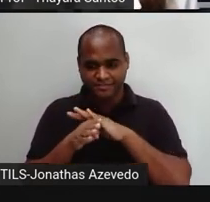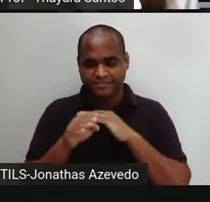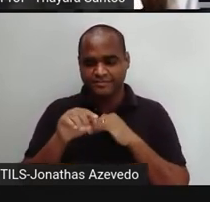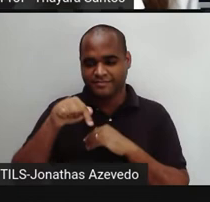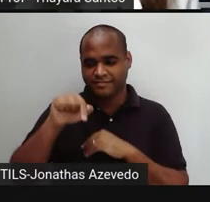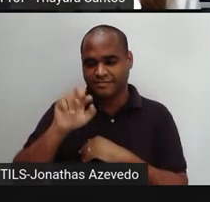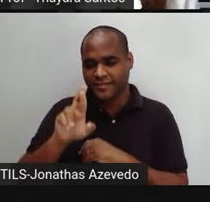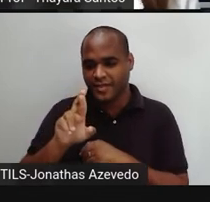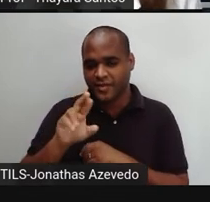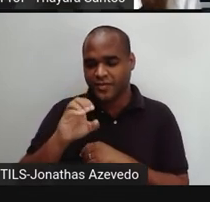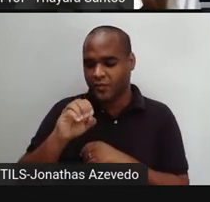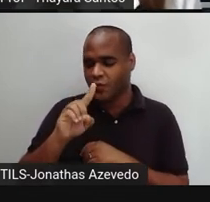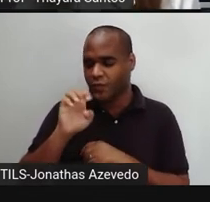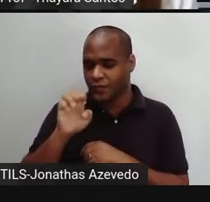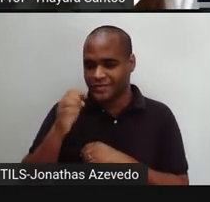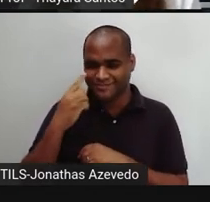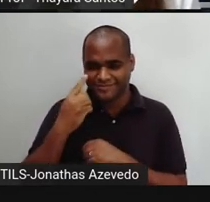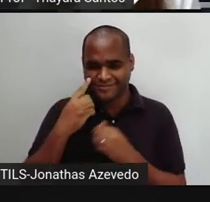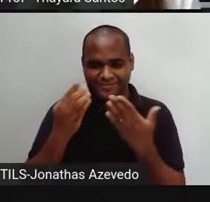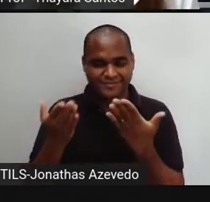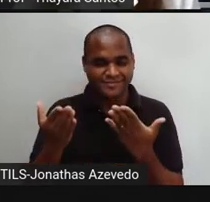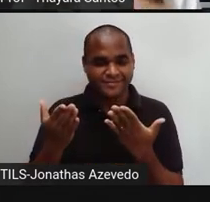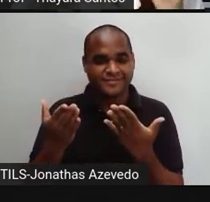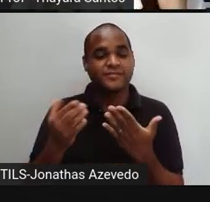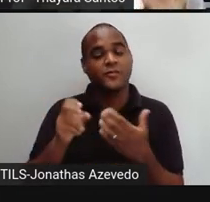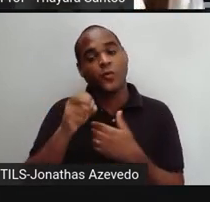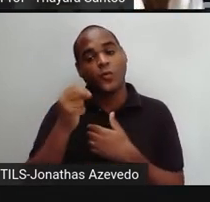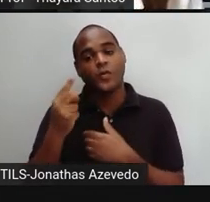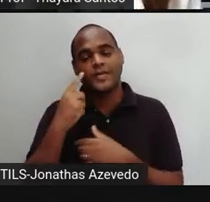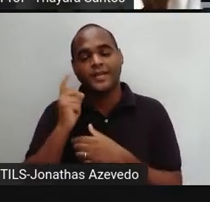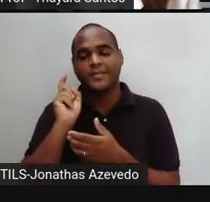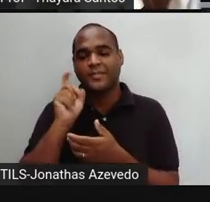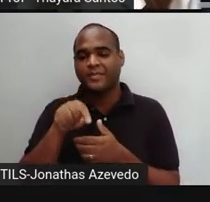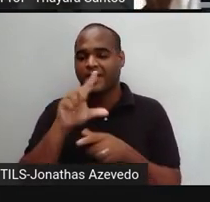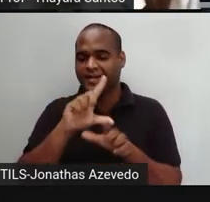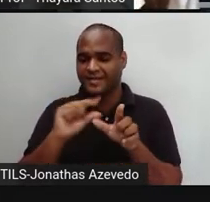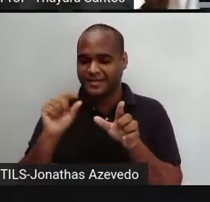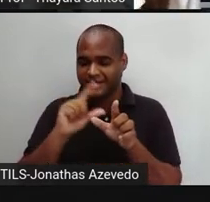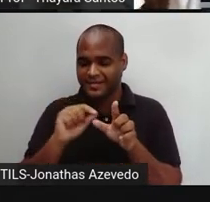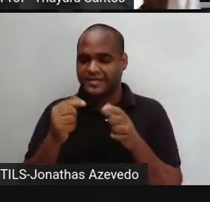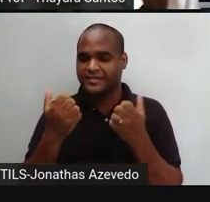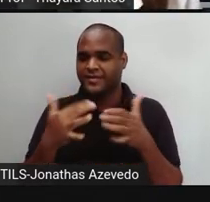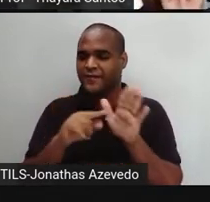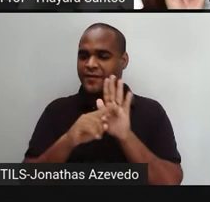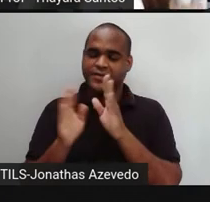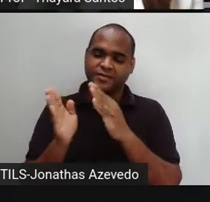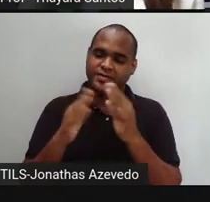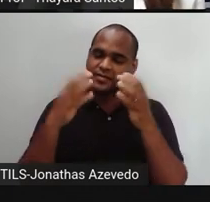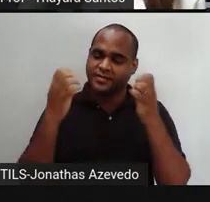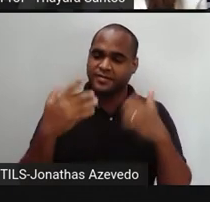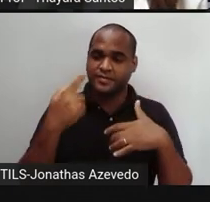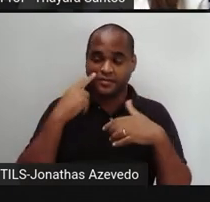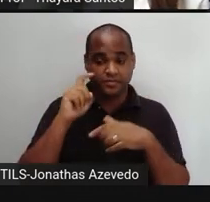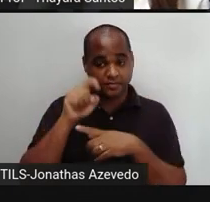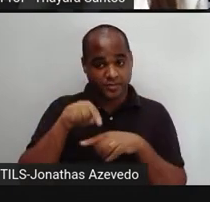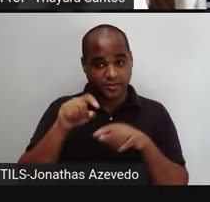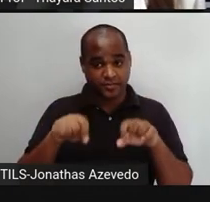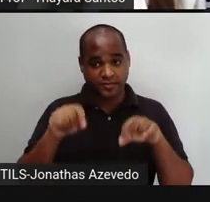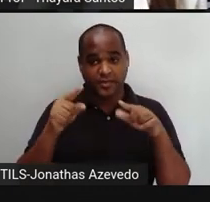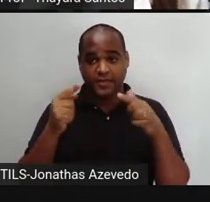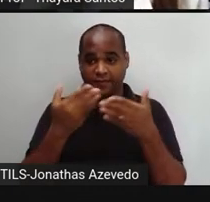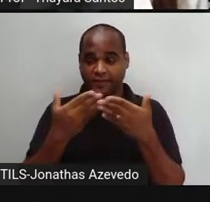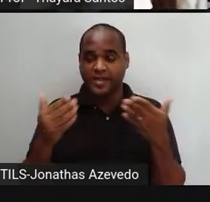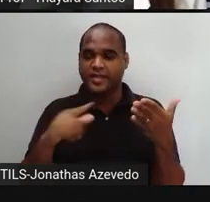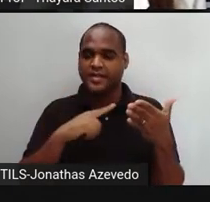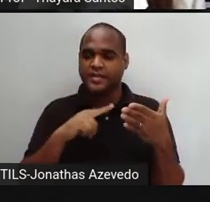o seu celular para o QR Code que está aparecendo aí na tela ou então clicar no link que vai estar na descrição desse vídeo. Eu vou abrir aqui só para vocês verem